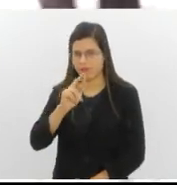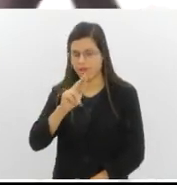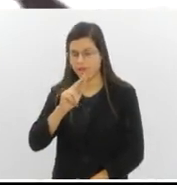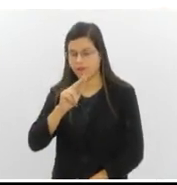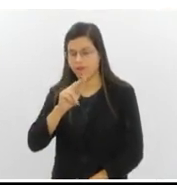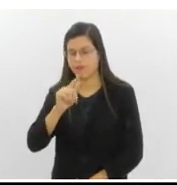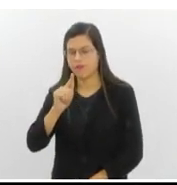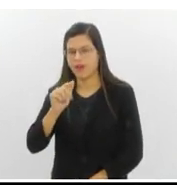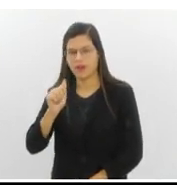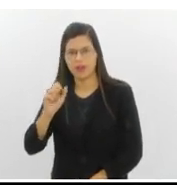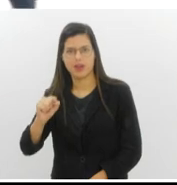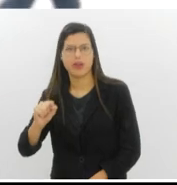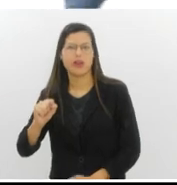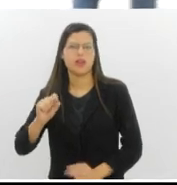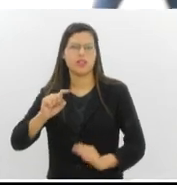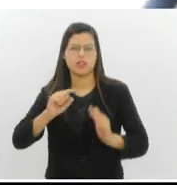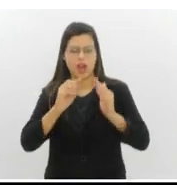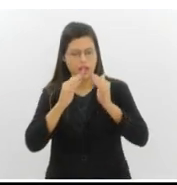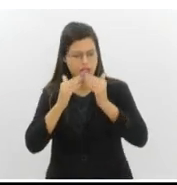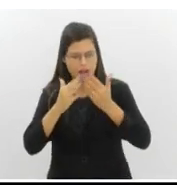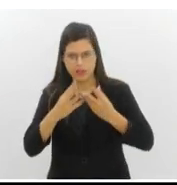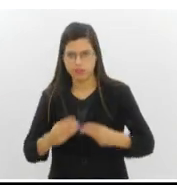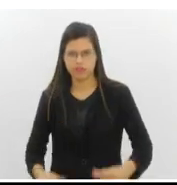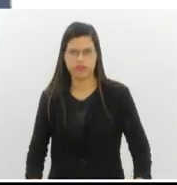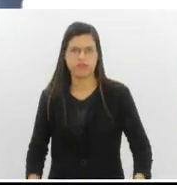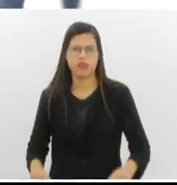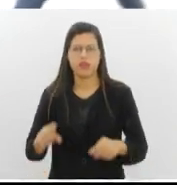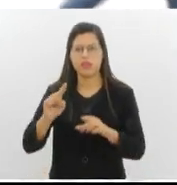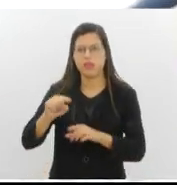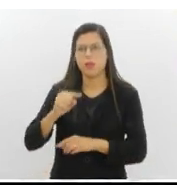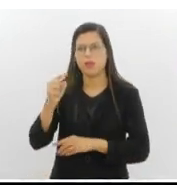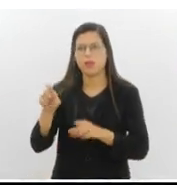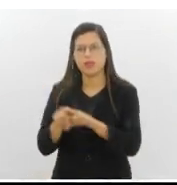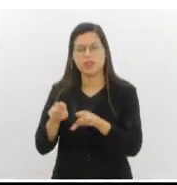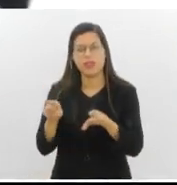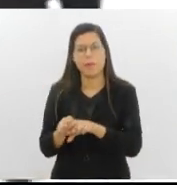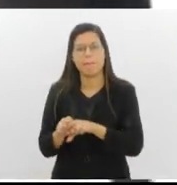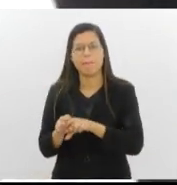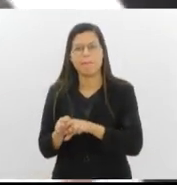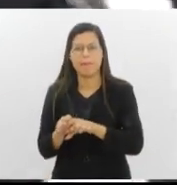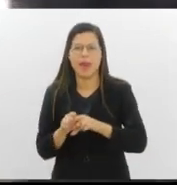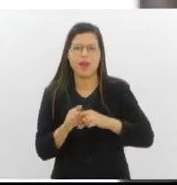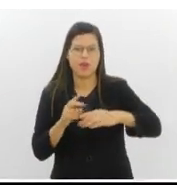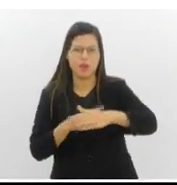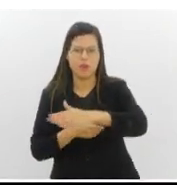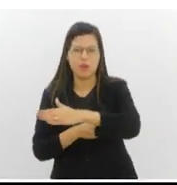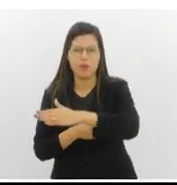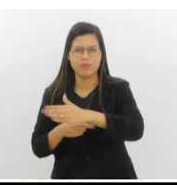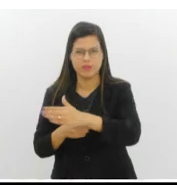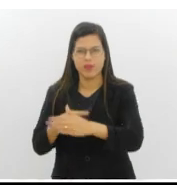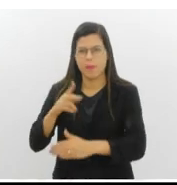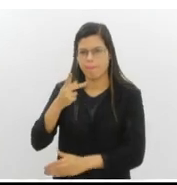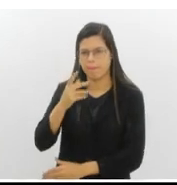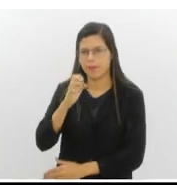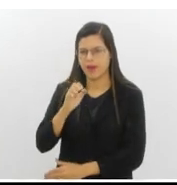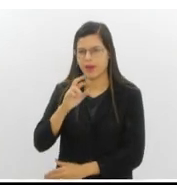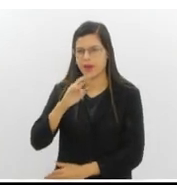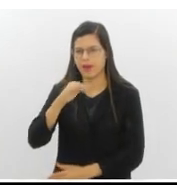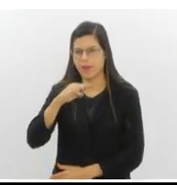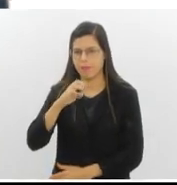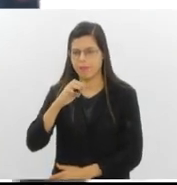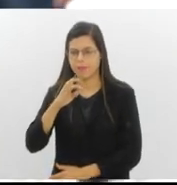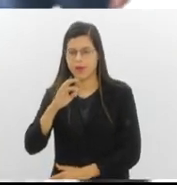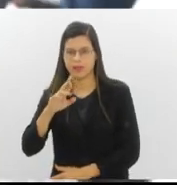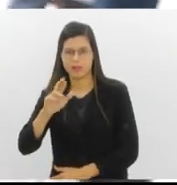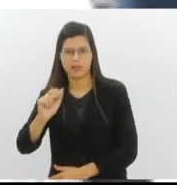desse período e depois com o elevado da perimetral, a cidade que nasce, quer dizer, nasce